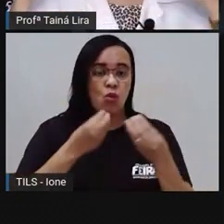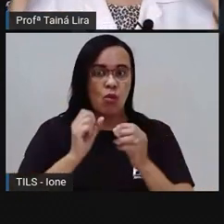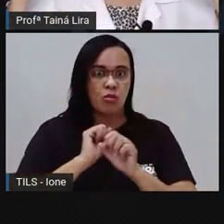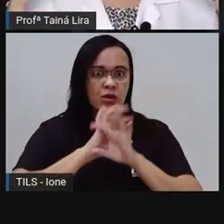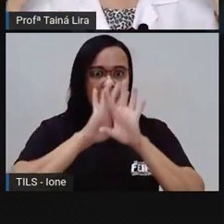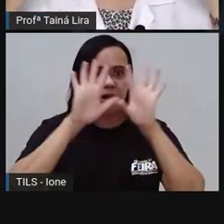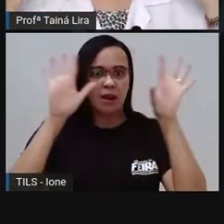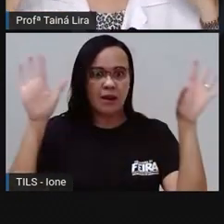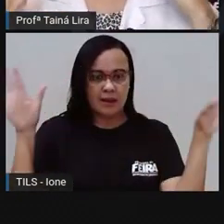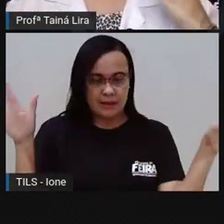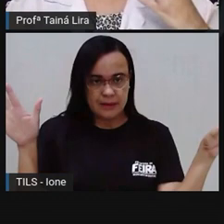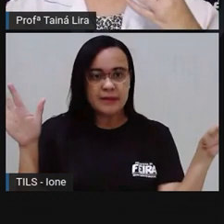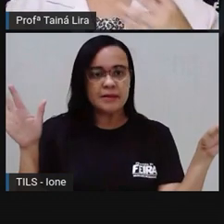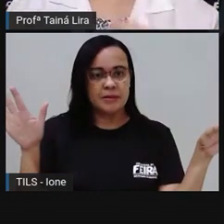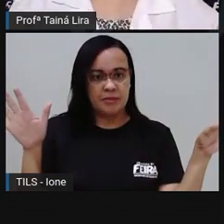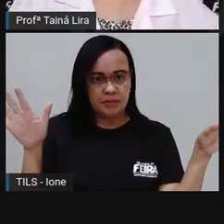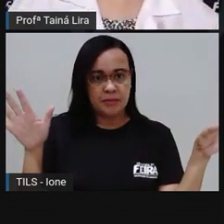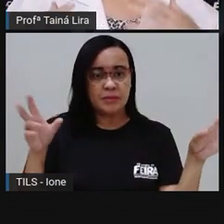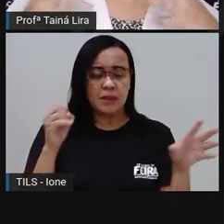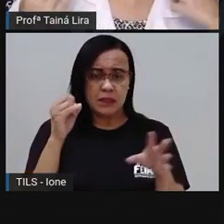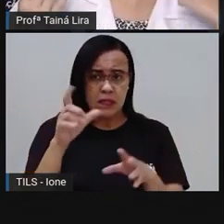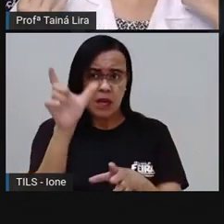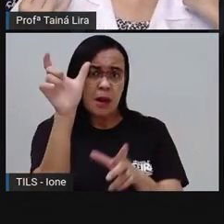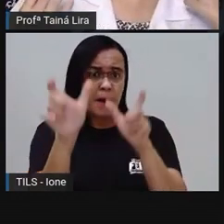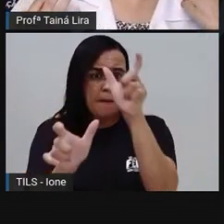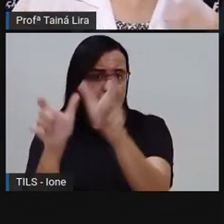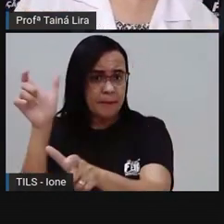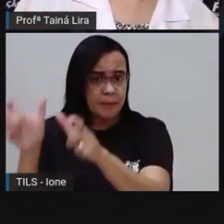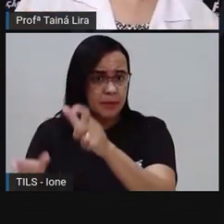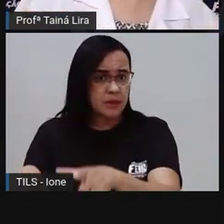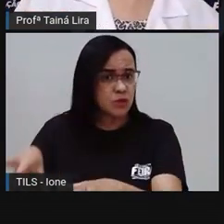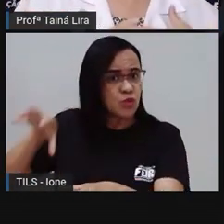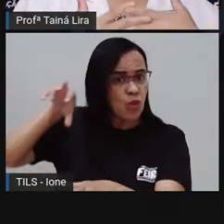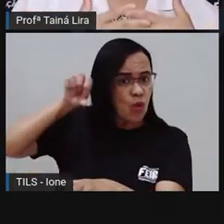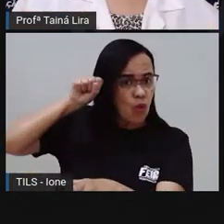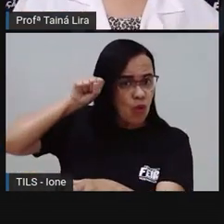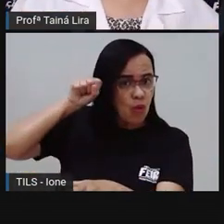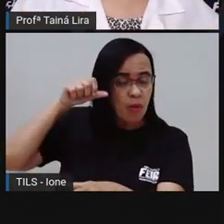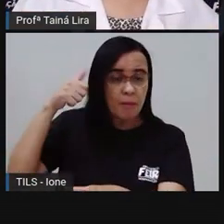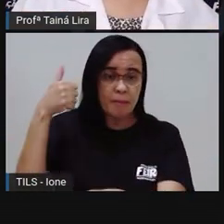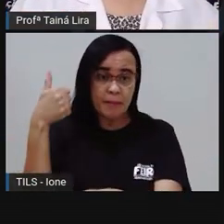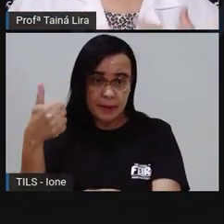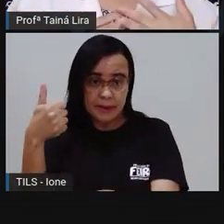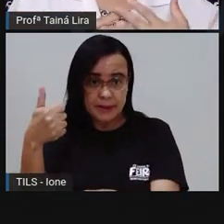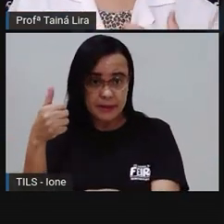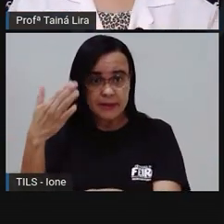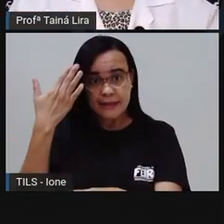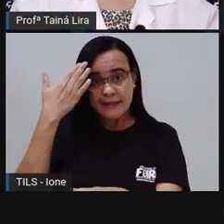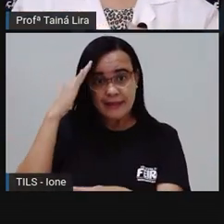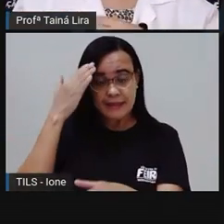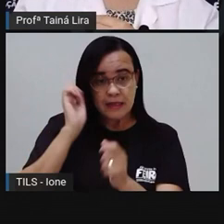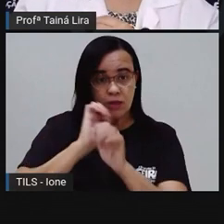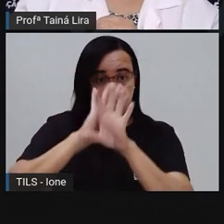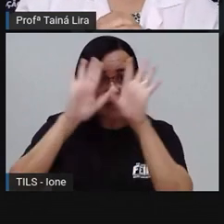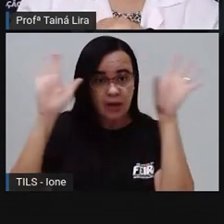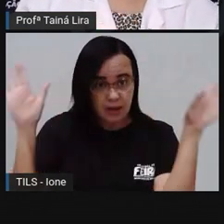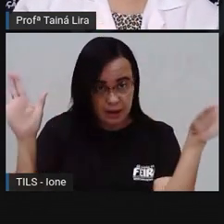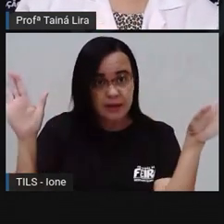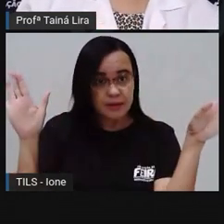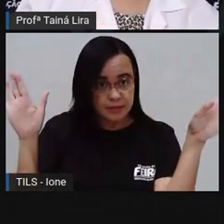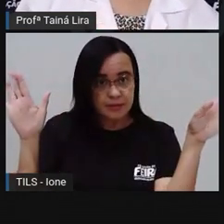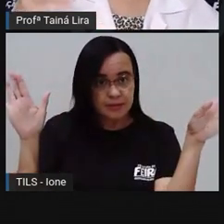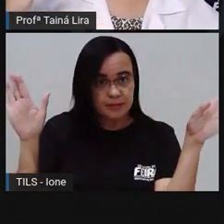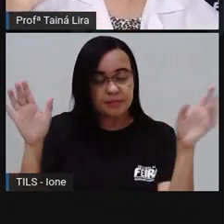Clara, observando que a pessoa que está ali ouvindo está entendendo o que eu estou falando, certo? Você tem que estar